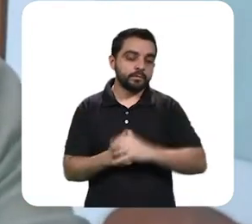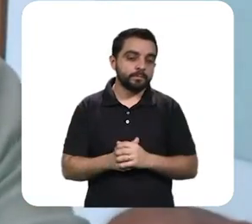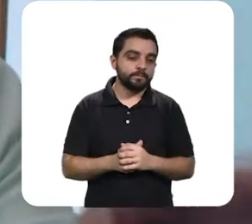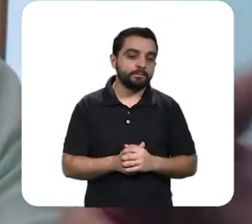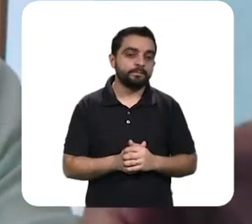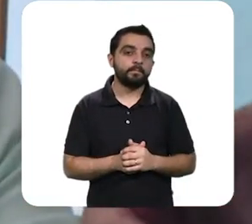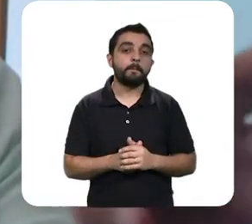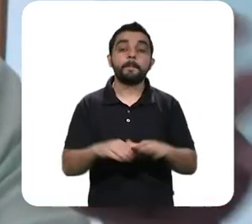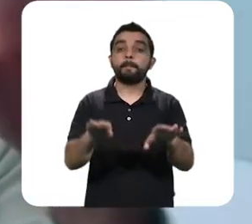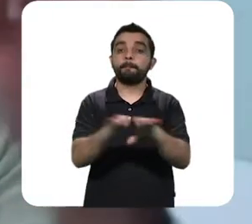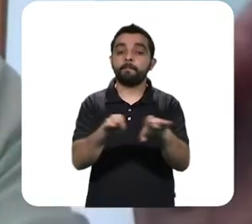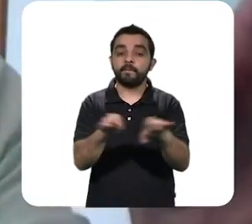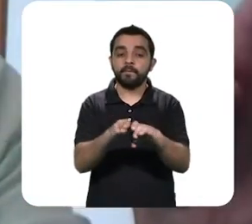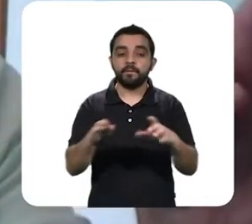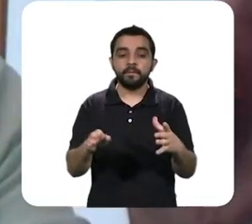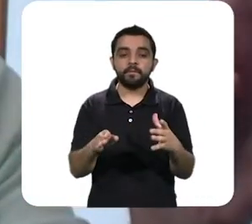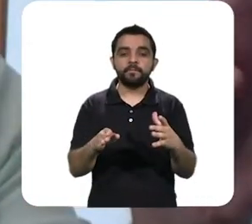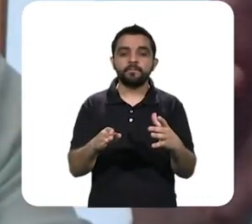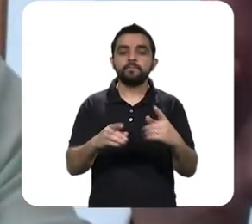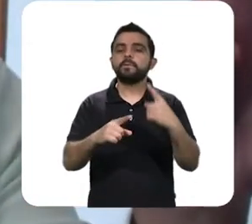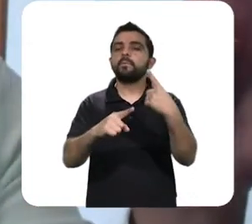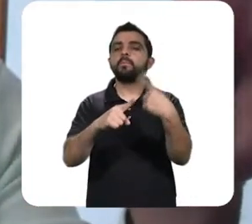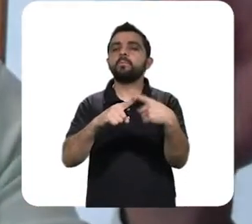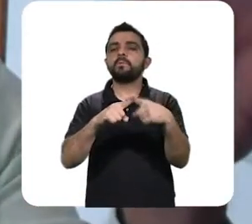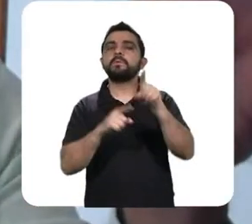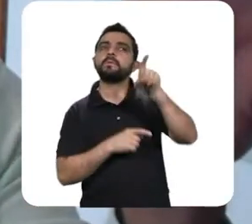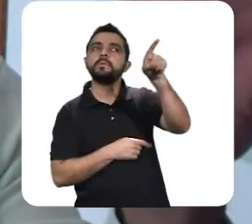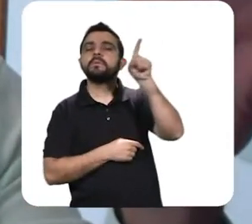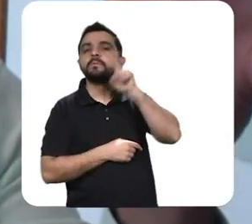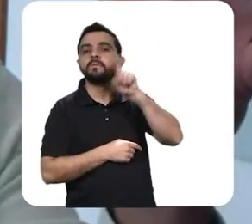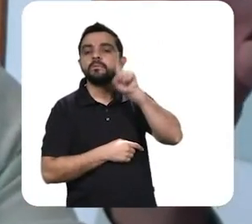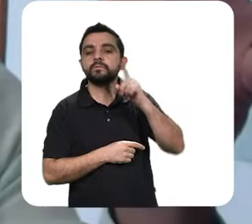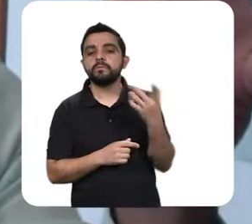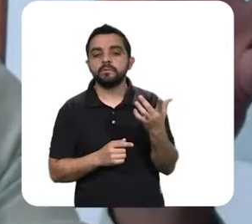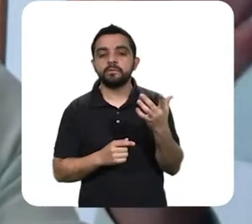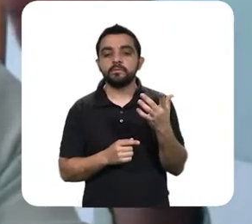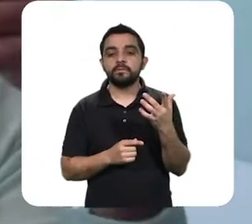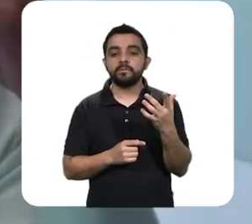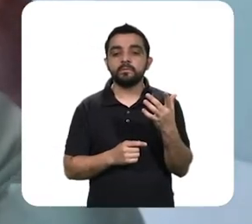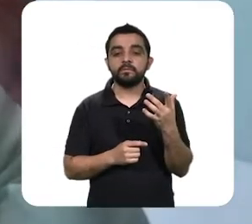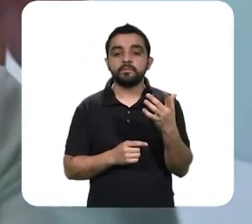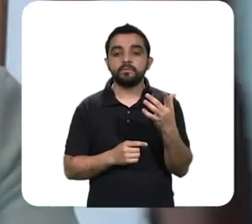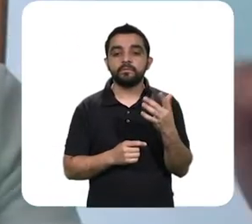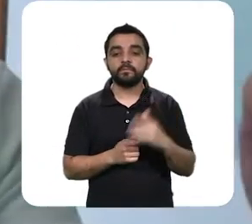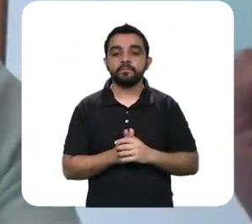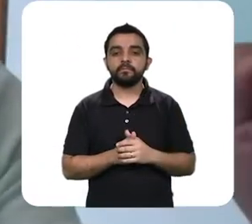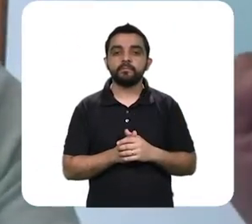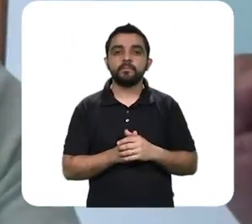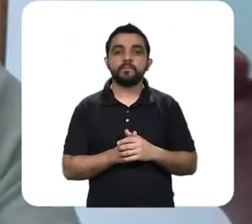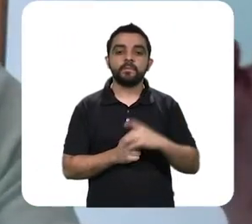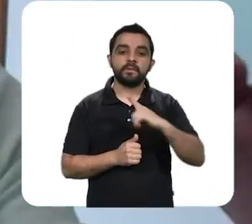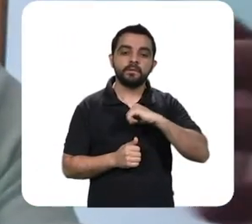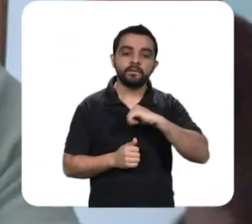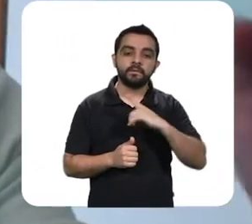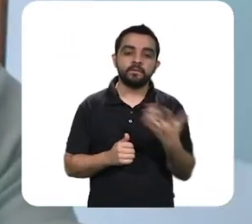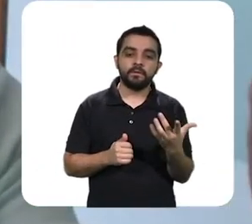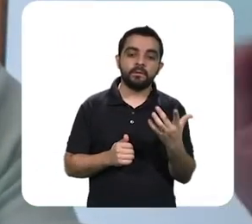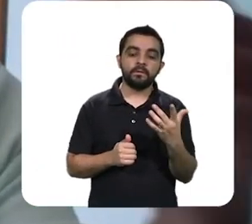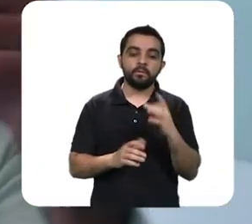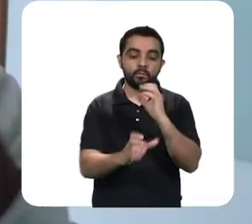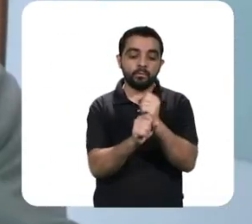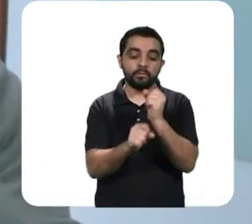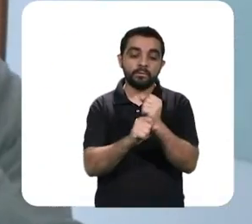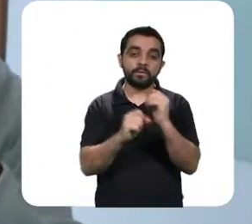outra coisa que por que os Estados Unidos está apresentando uma curva superior um número maior